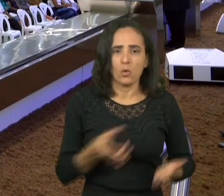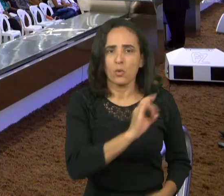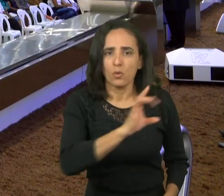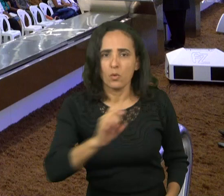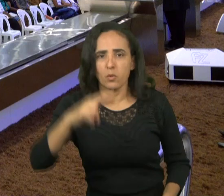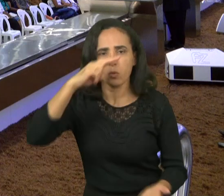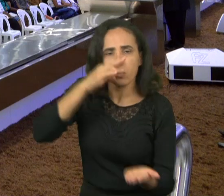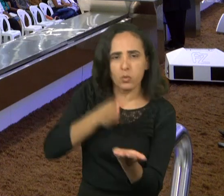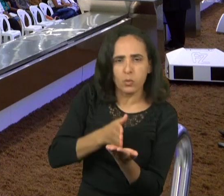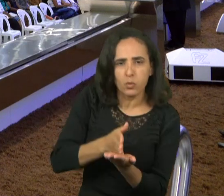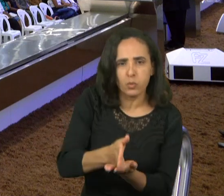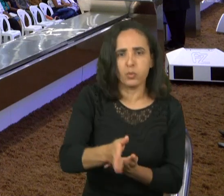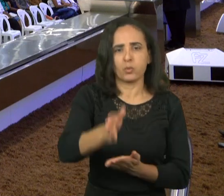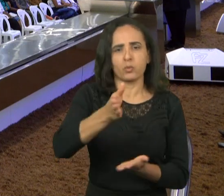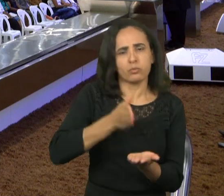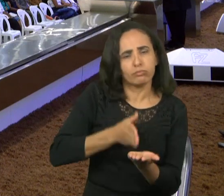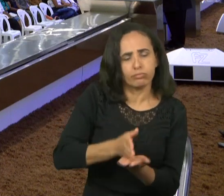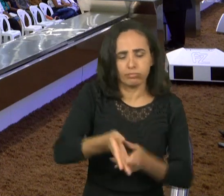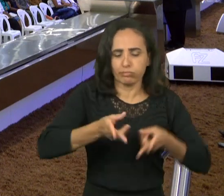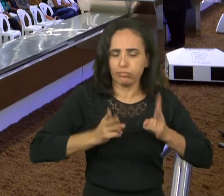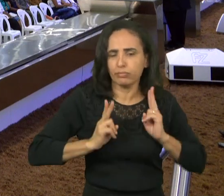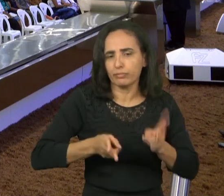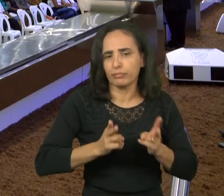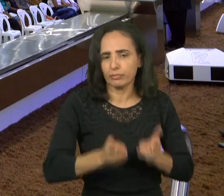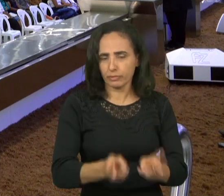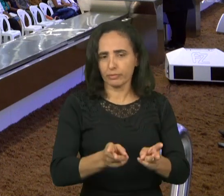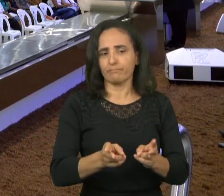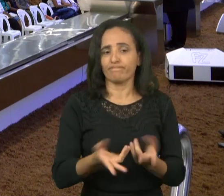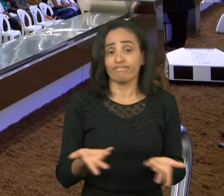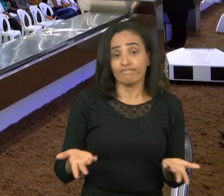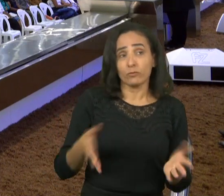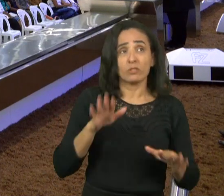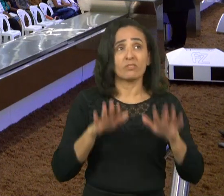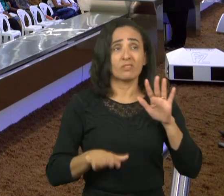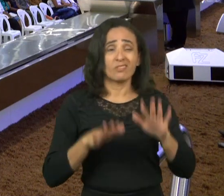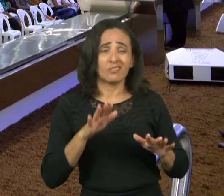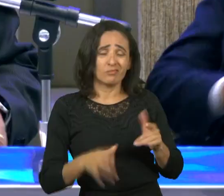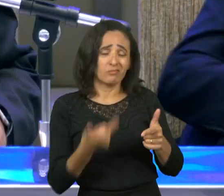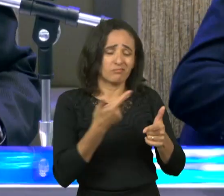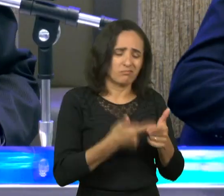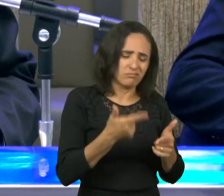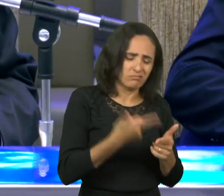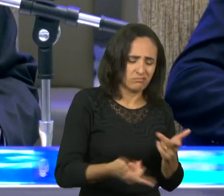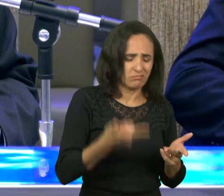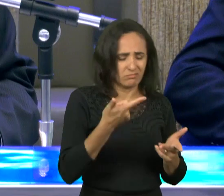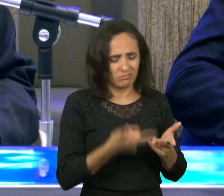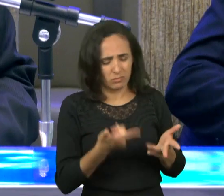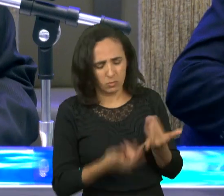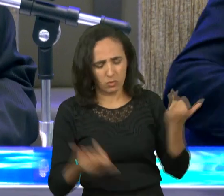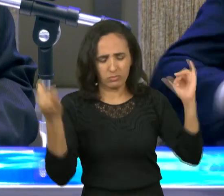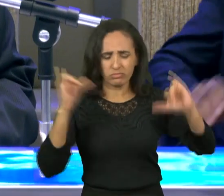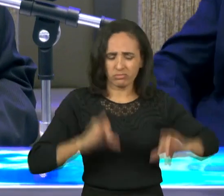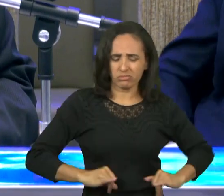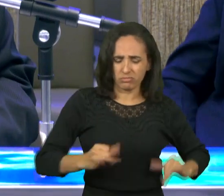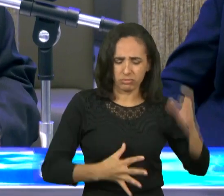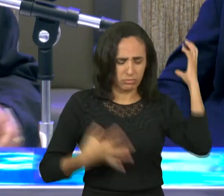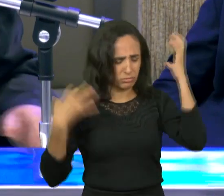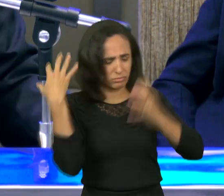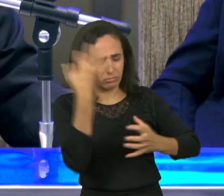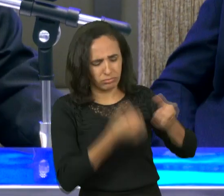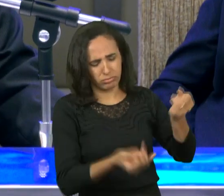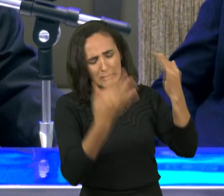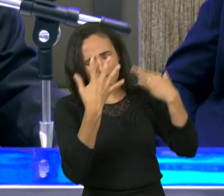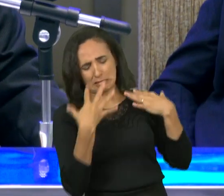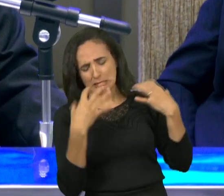levando a igreja à frente apesar das provações e das dificuldades